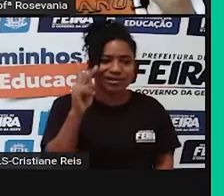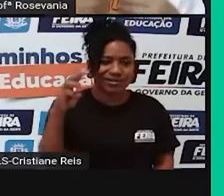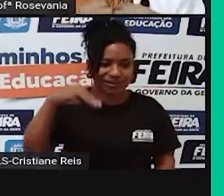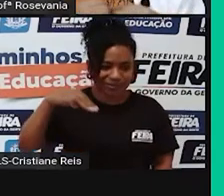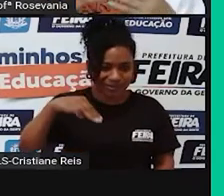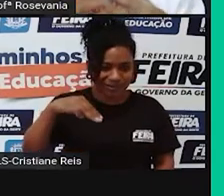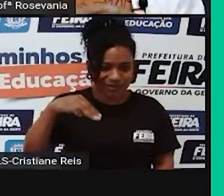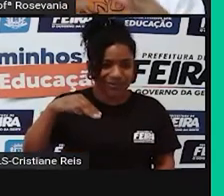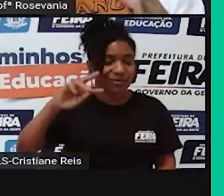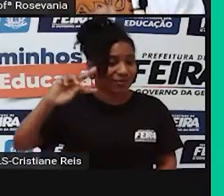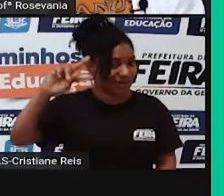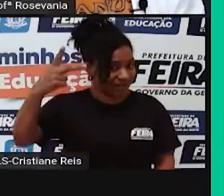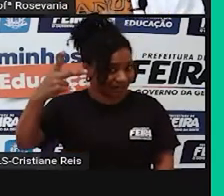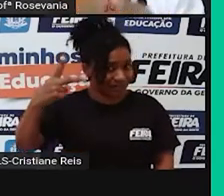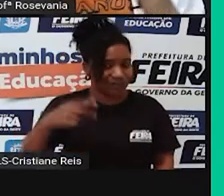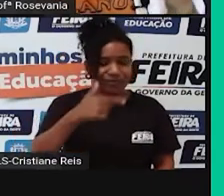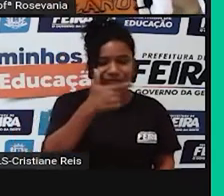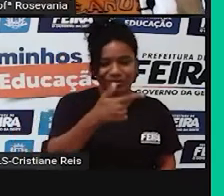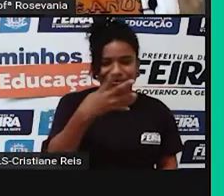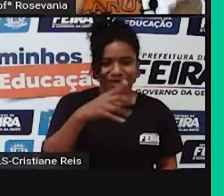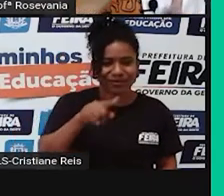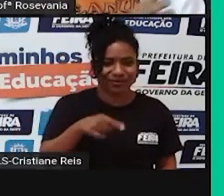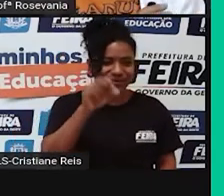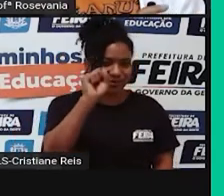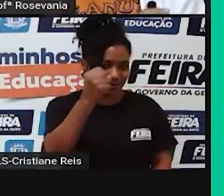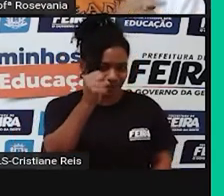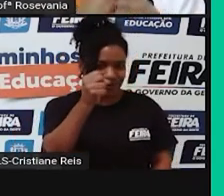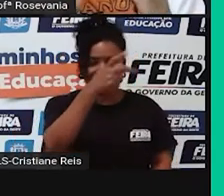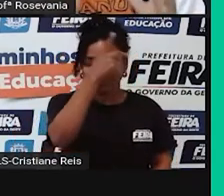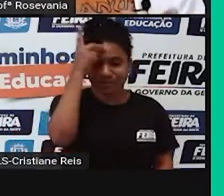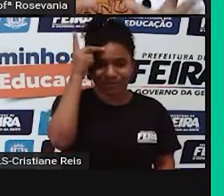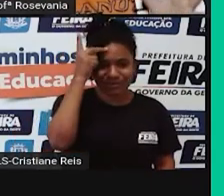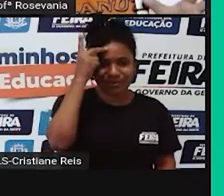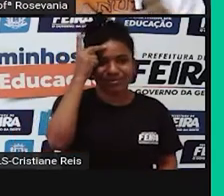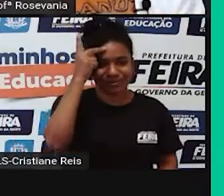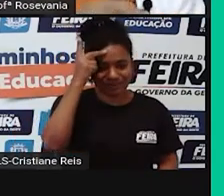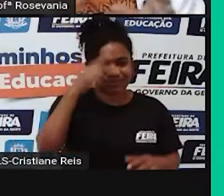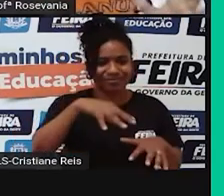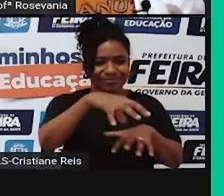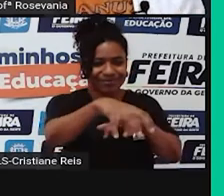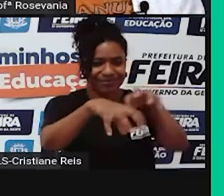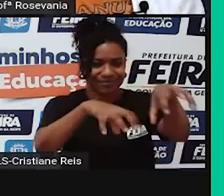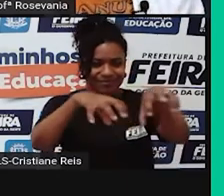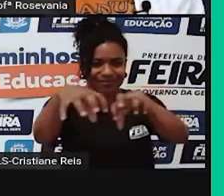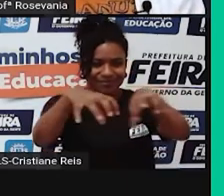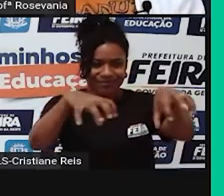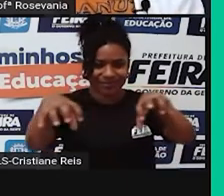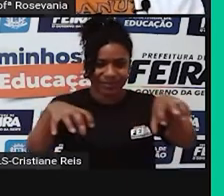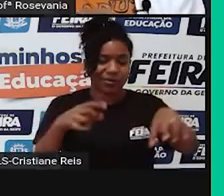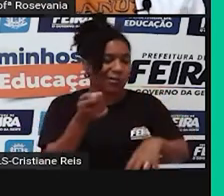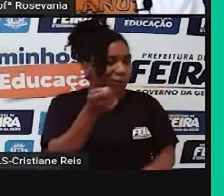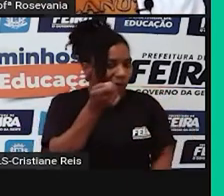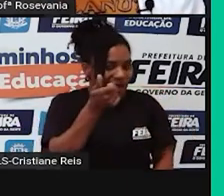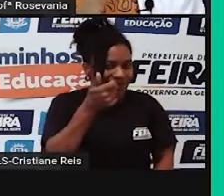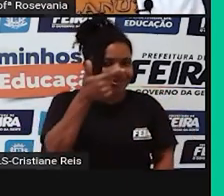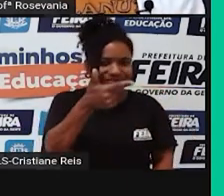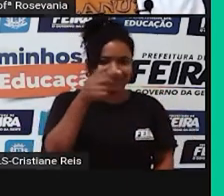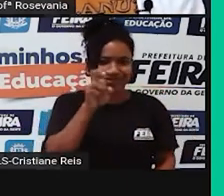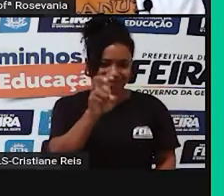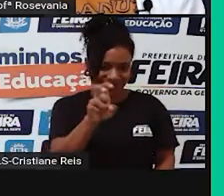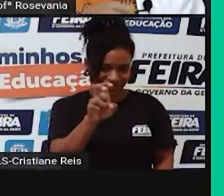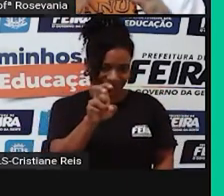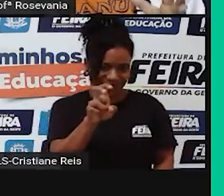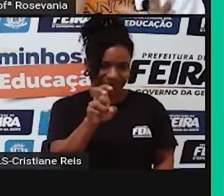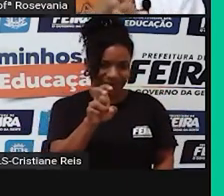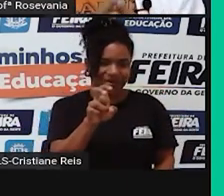tenho 24,8 habitantes por quilômetro quadrado. Vamos arredondar para quase 25, né? 25